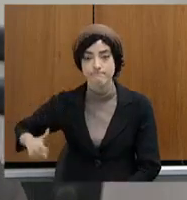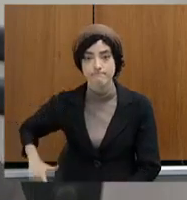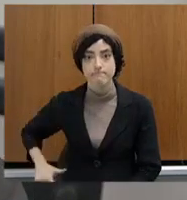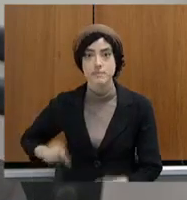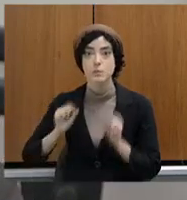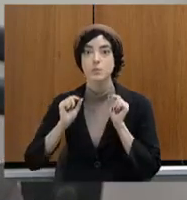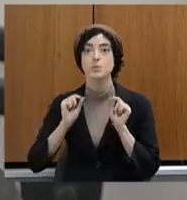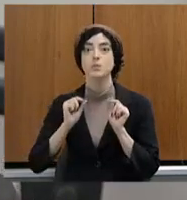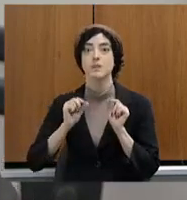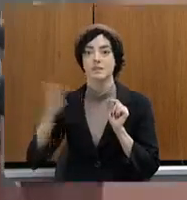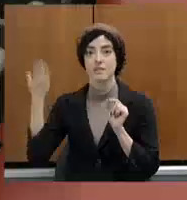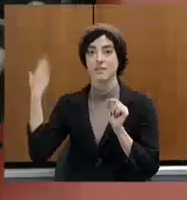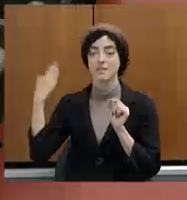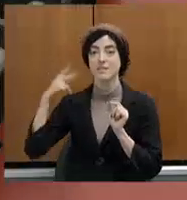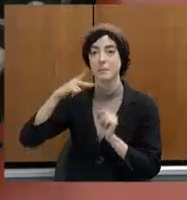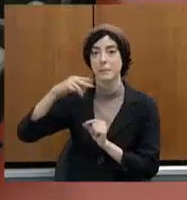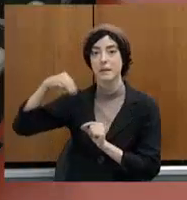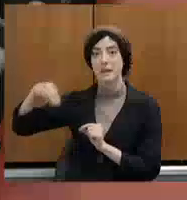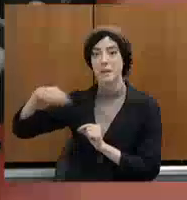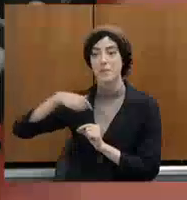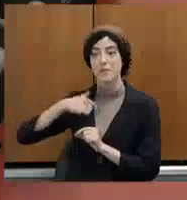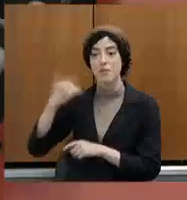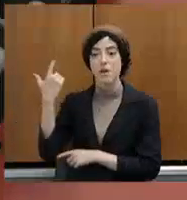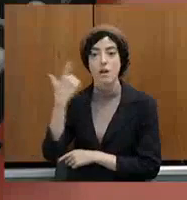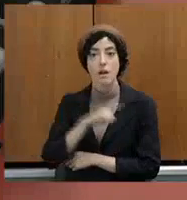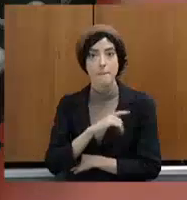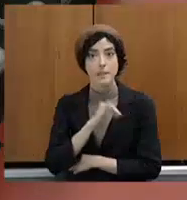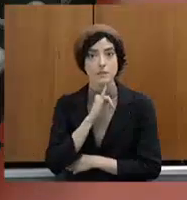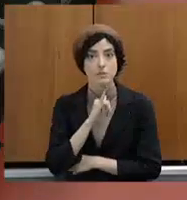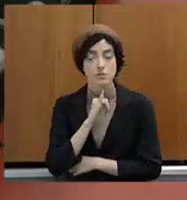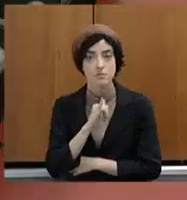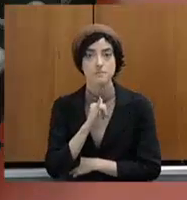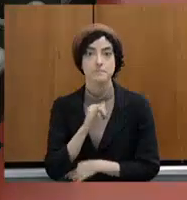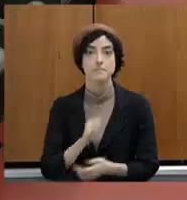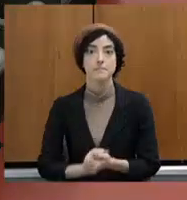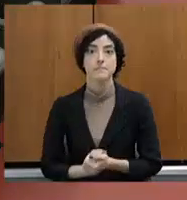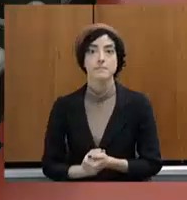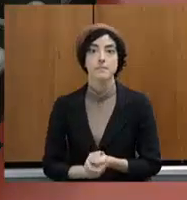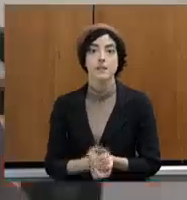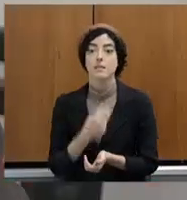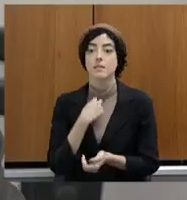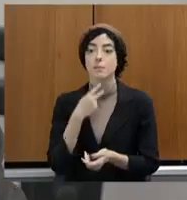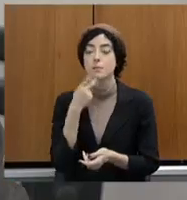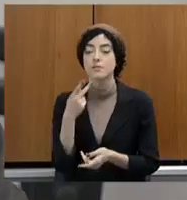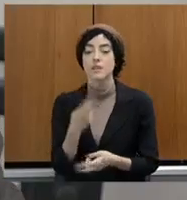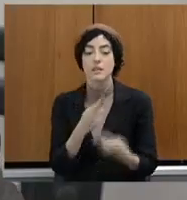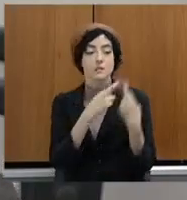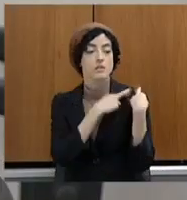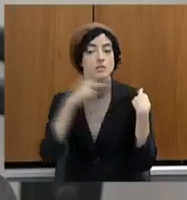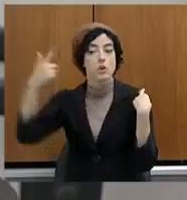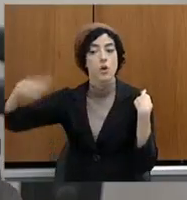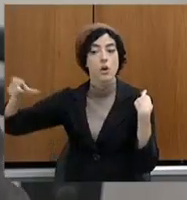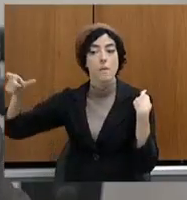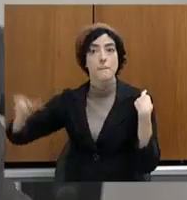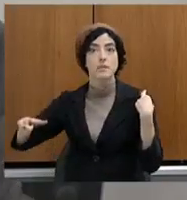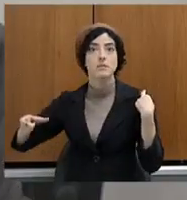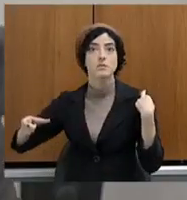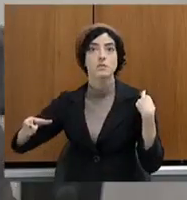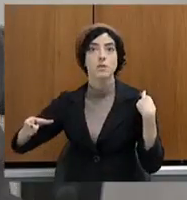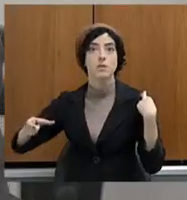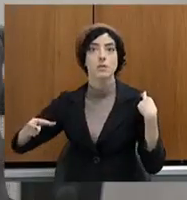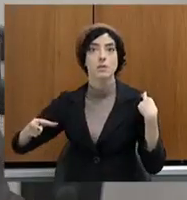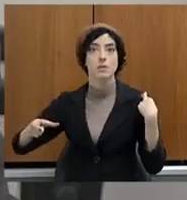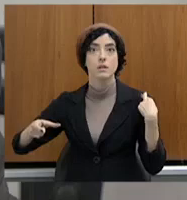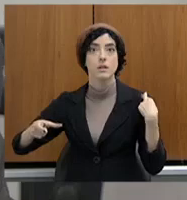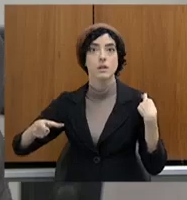PM. Não venha com essa coisa dizer que a responsabilidade, quem não está fazendo isso, é o doutor Joaquim. Aqui eu estou